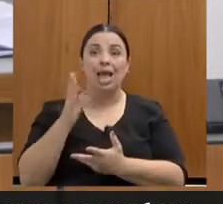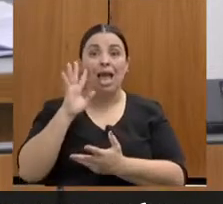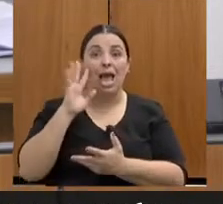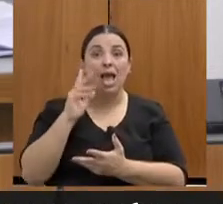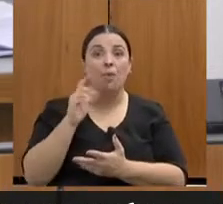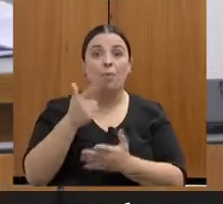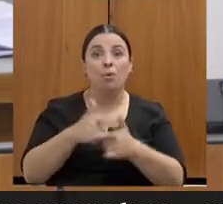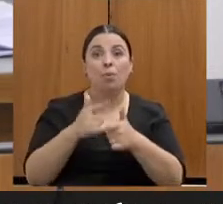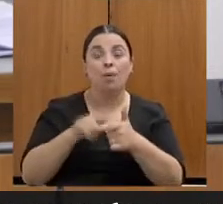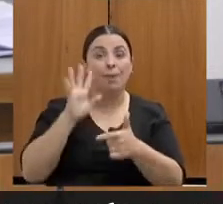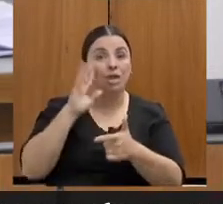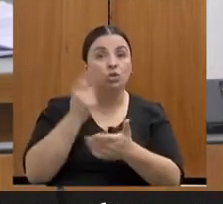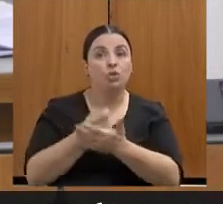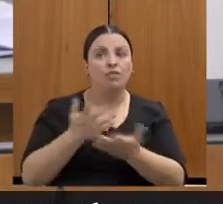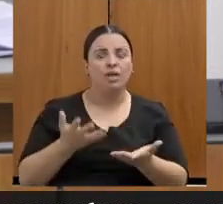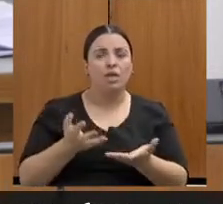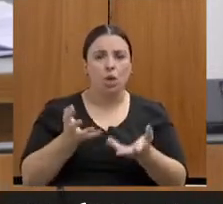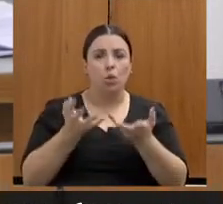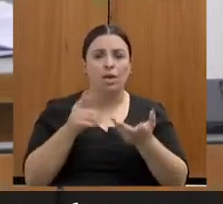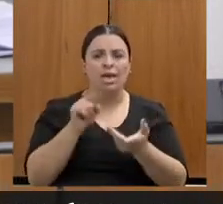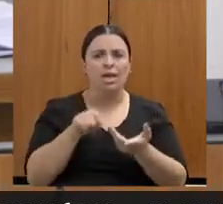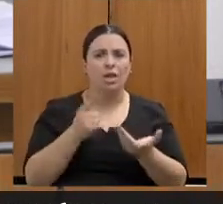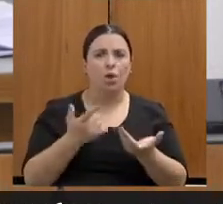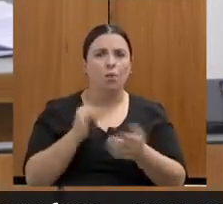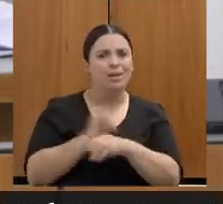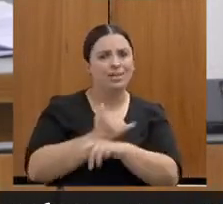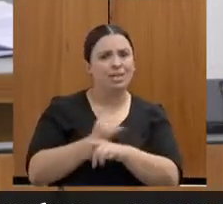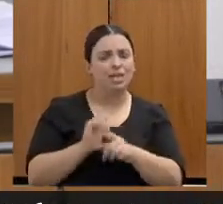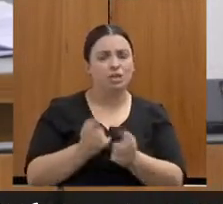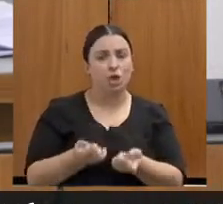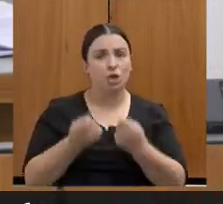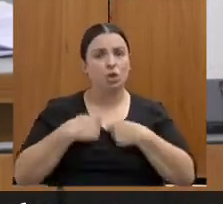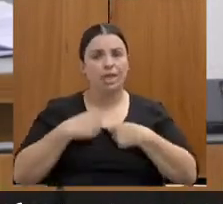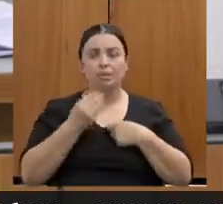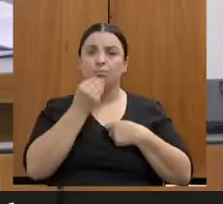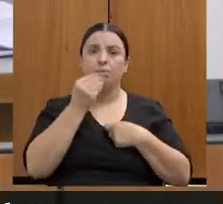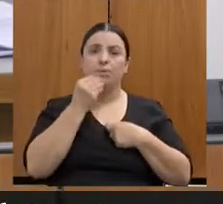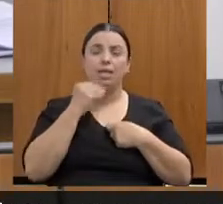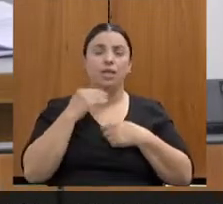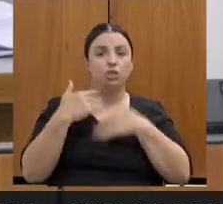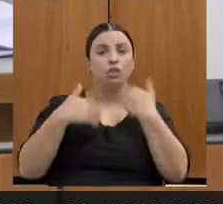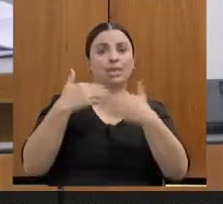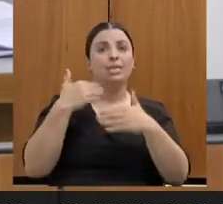apontasse o futuro, que nos apontasse o caminho para crescer, para melhorar nessa temática.